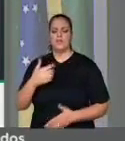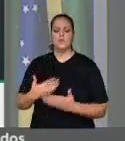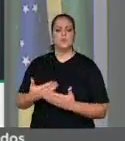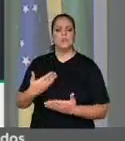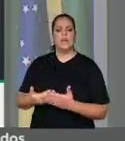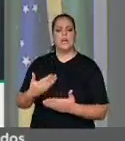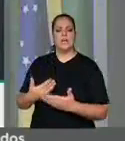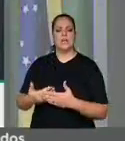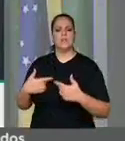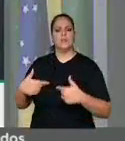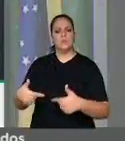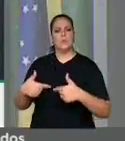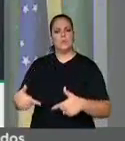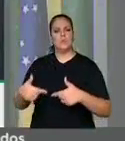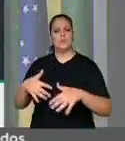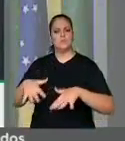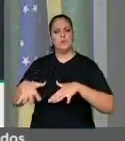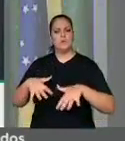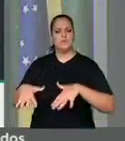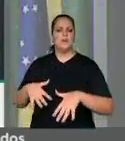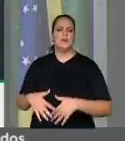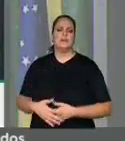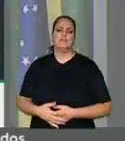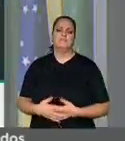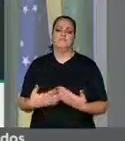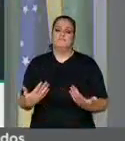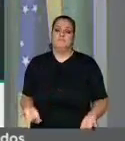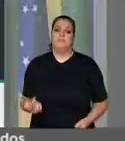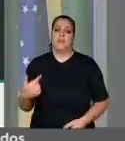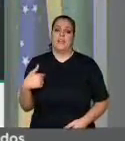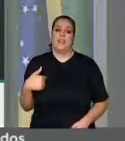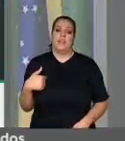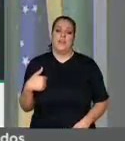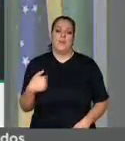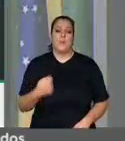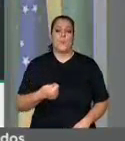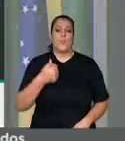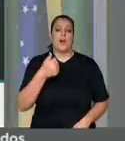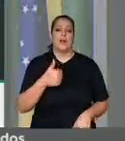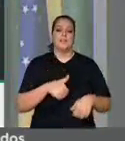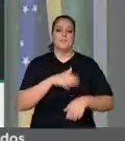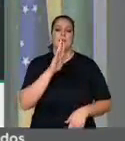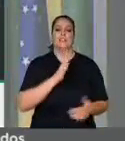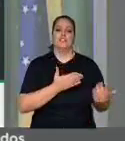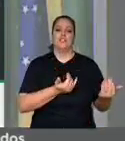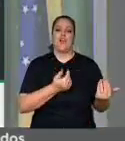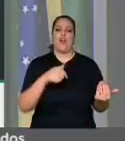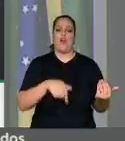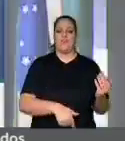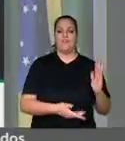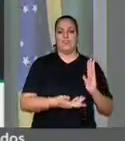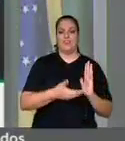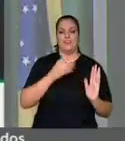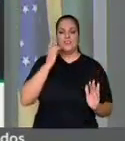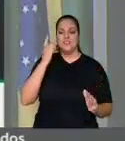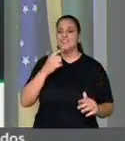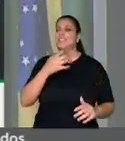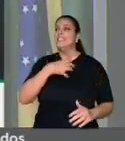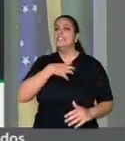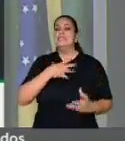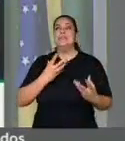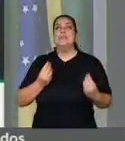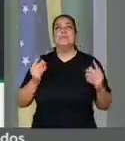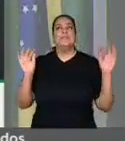terceiro deputado mais jovem dessa casa, fico com o coração ainda mais transbordando de alegria por recebê-los aqui.